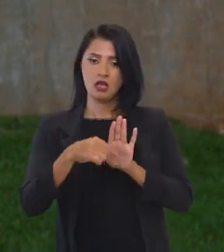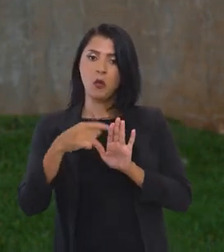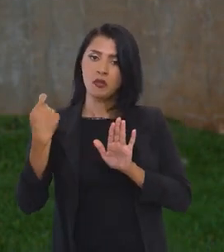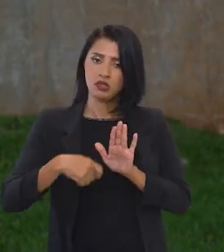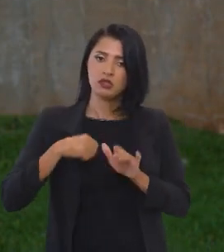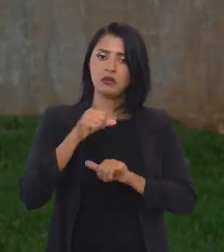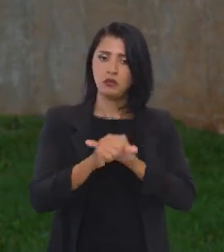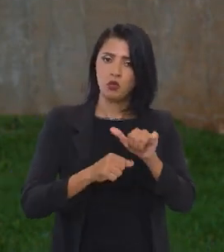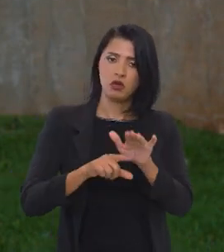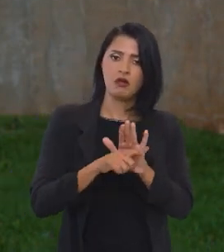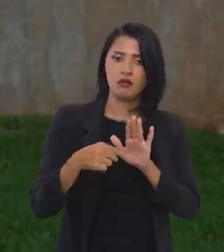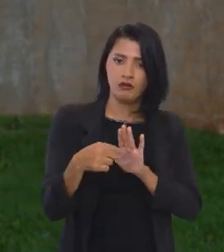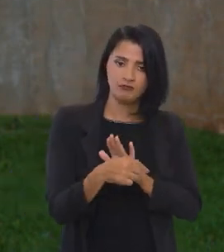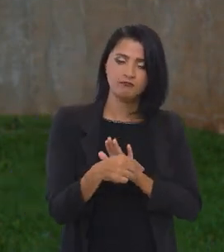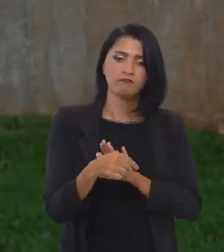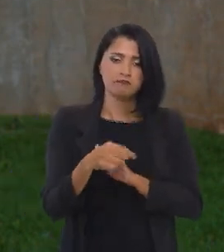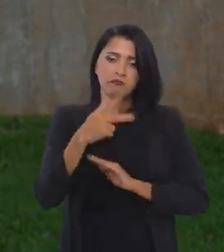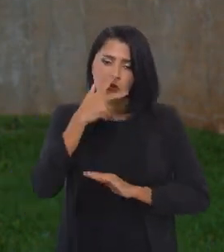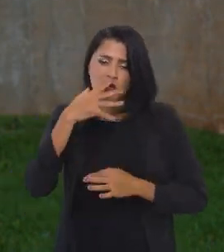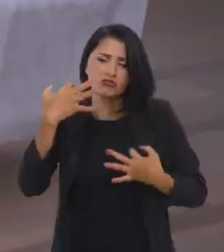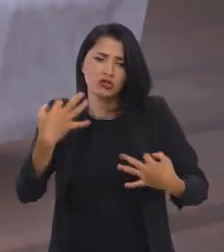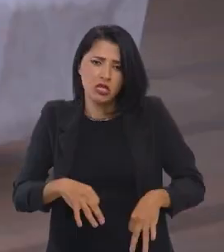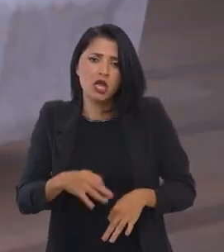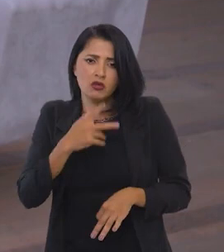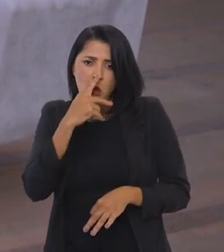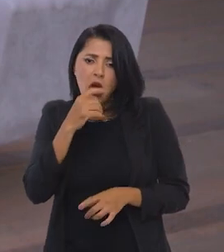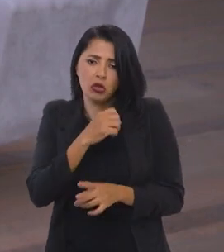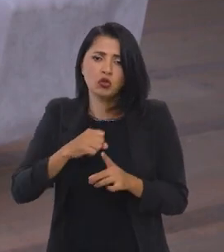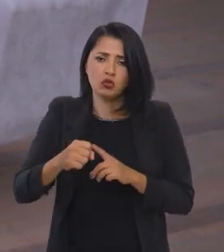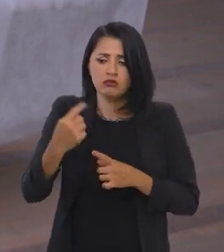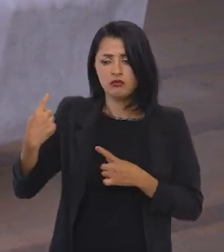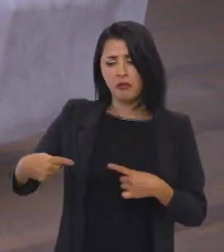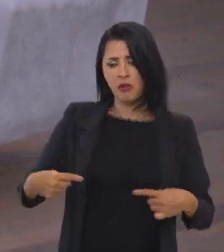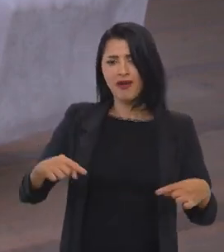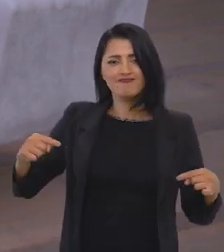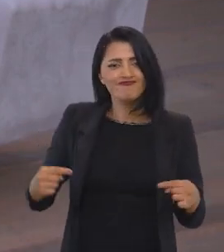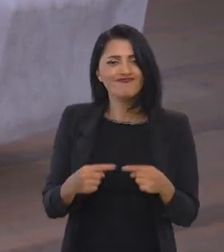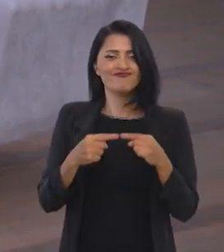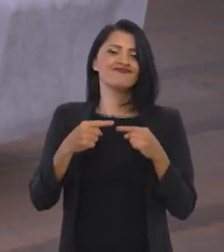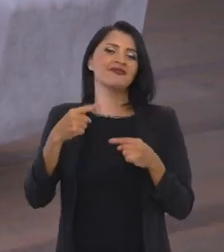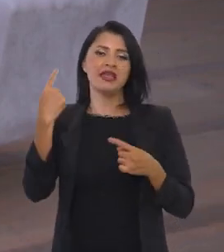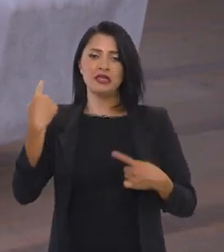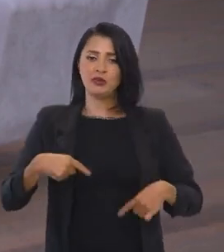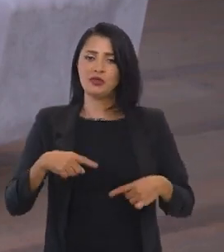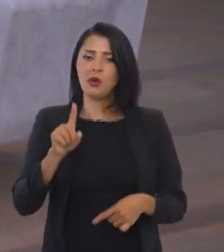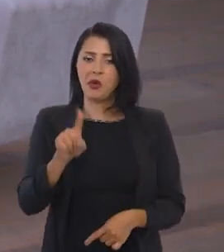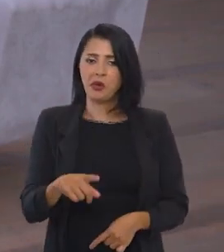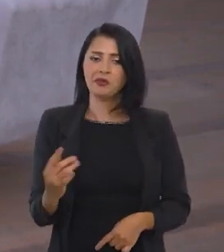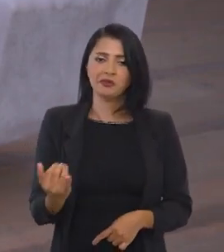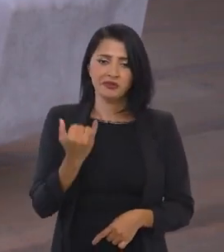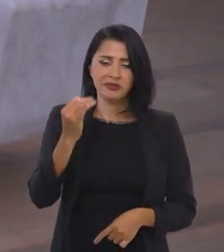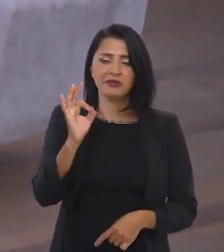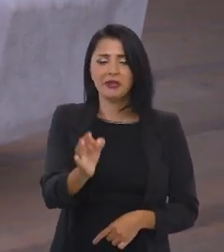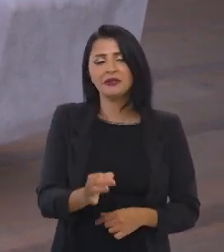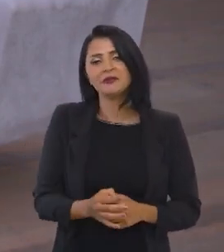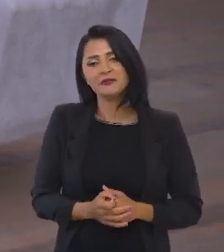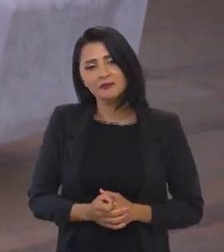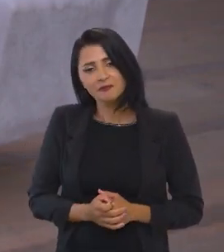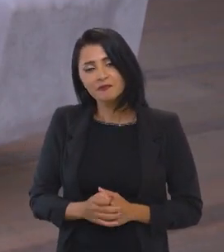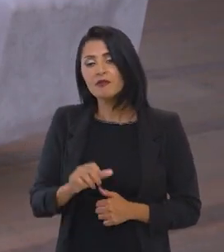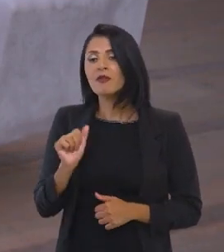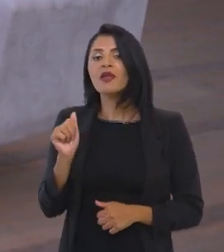Então, a lei tem que ser alterada. Mas eu acho muito justo, acho muito socialmente adequada essa discussão.